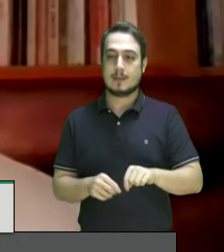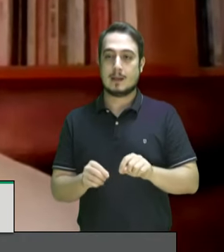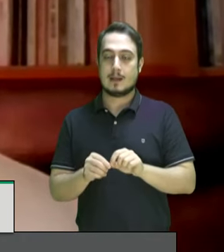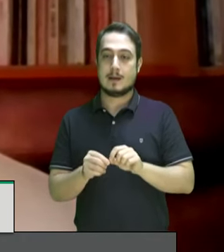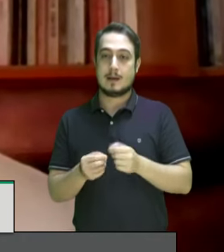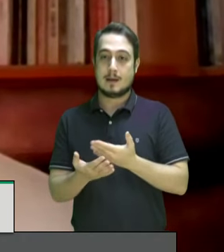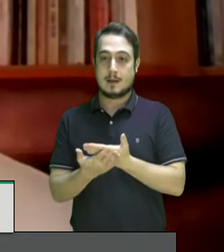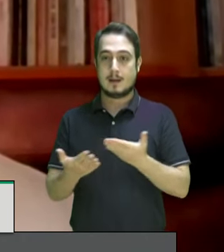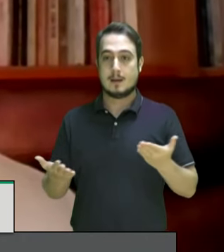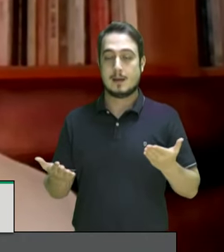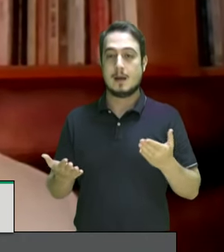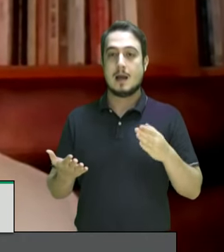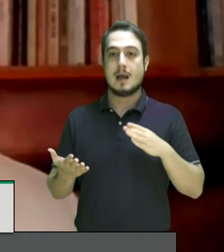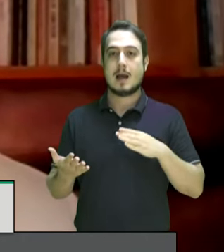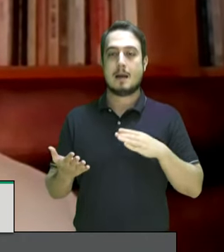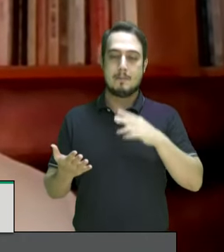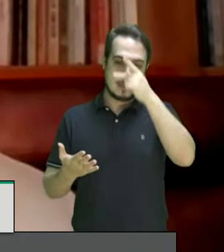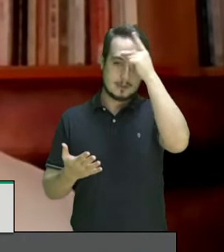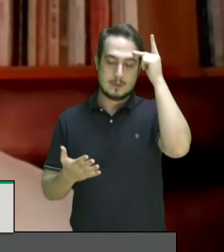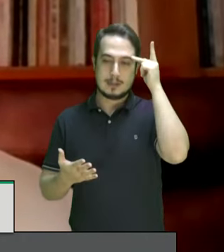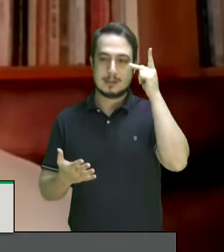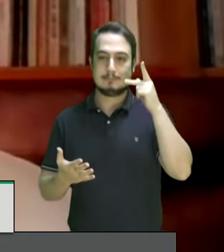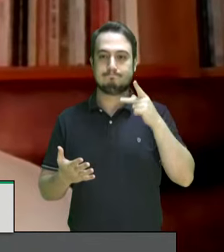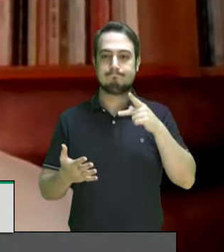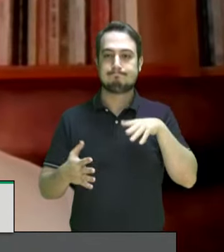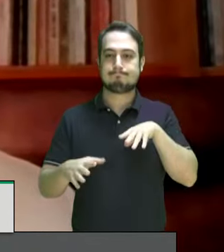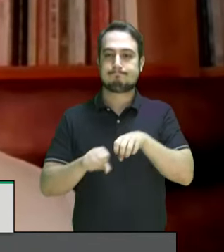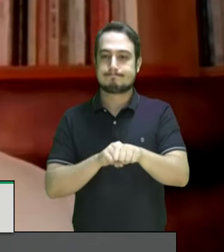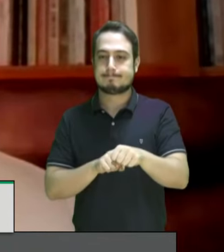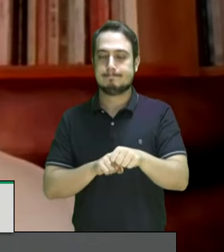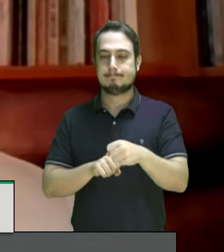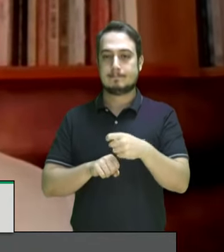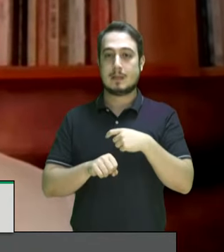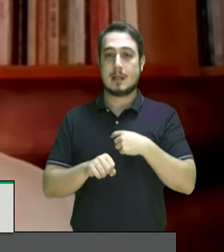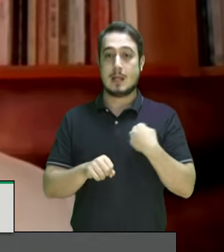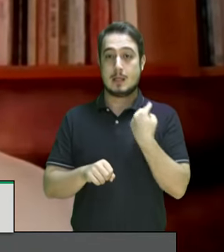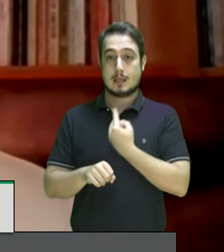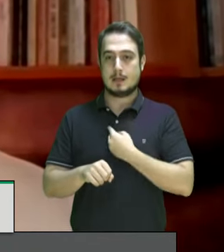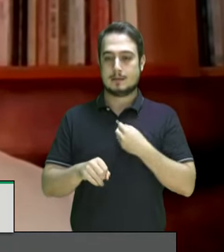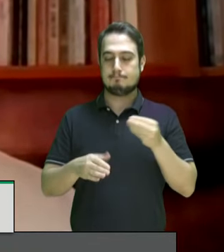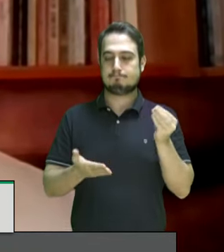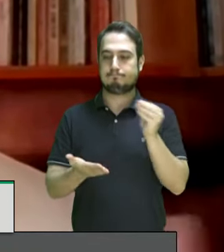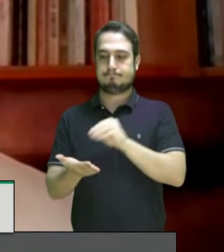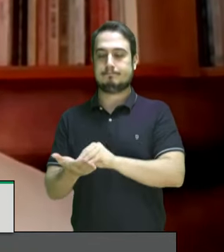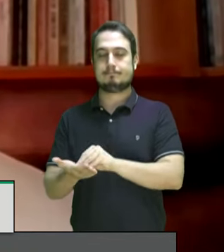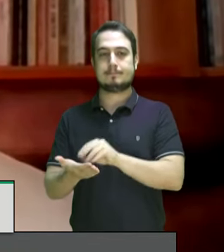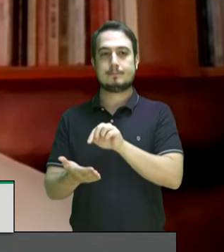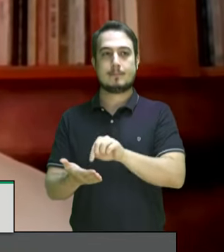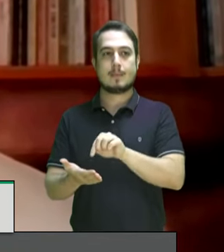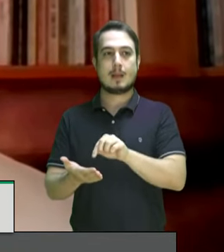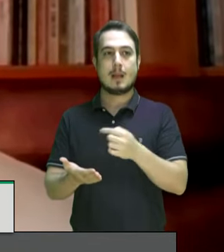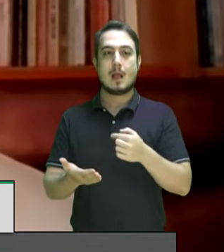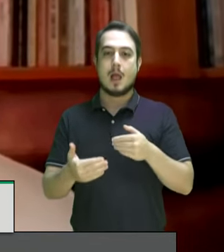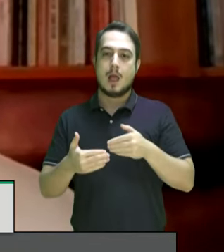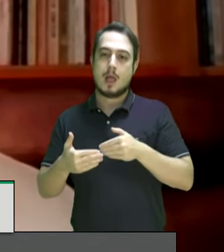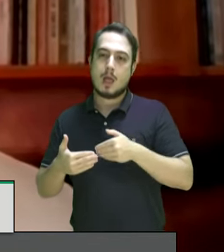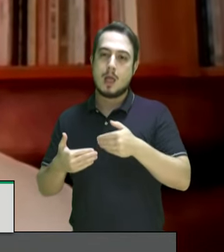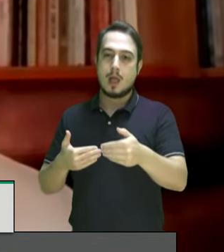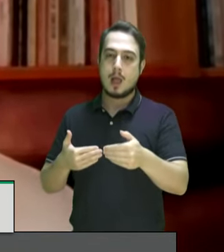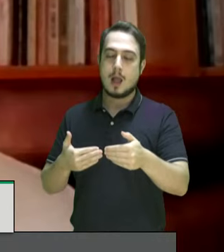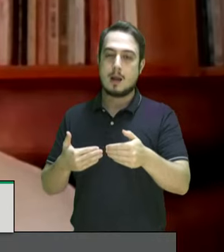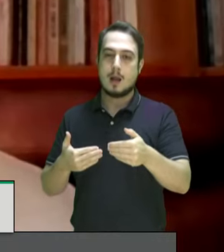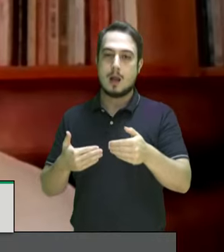mais destacadas de estes hechos, nos pone sobre a superfície a trascendencia tão